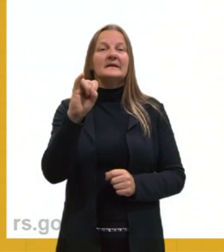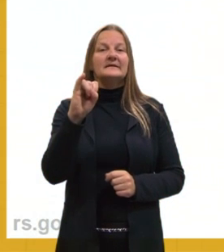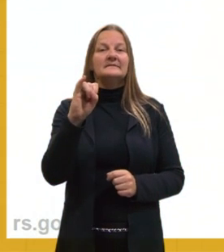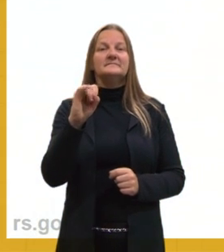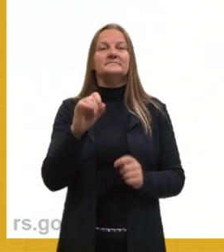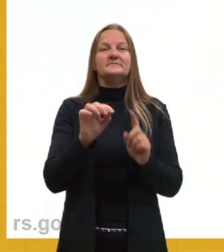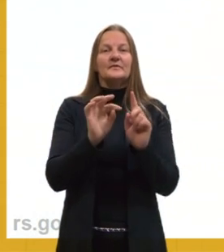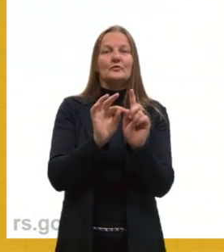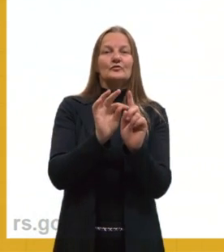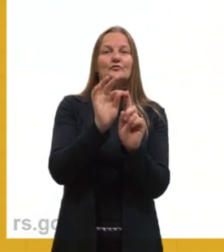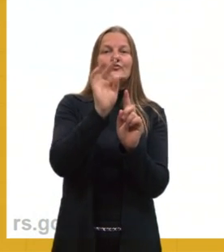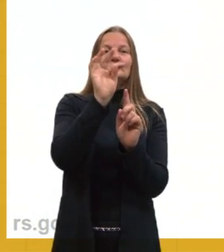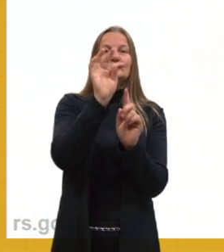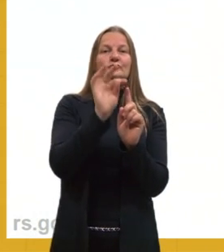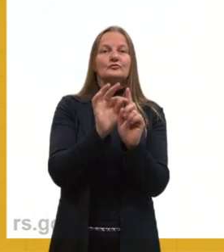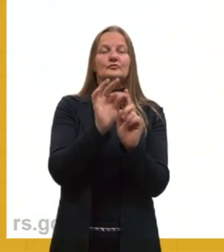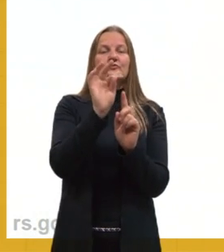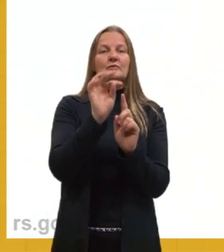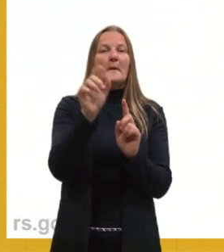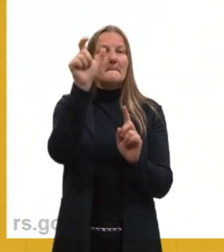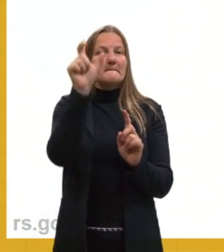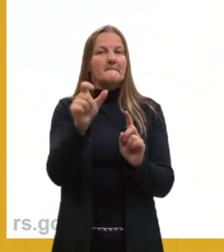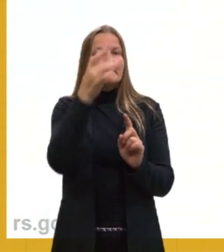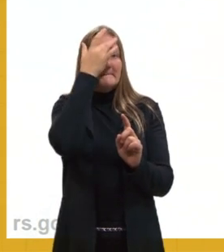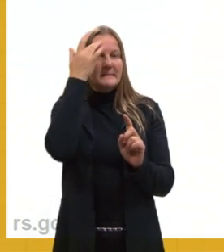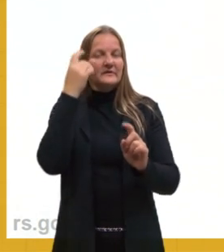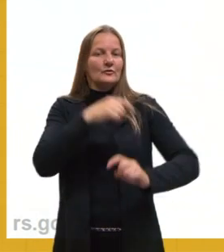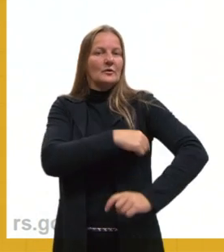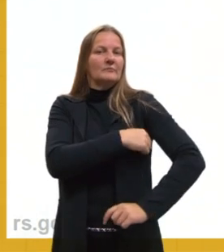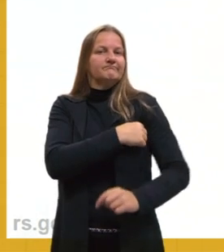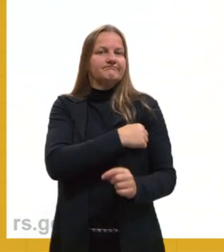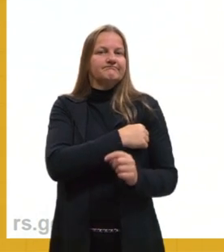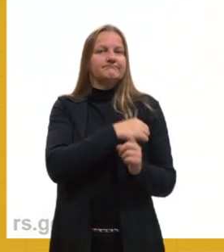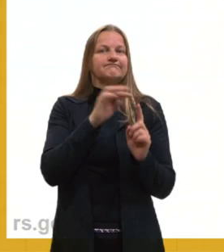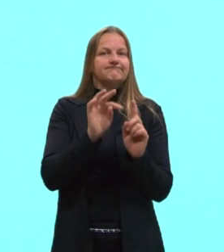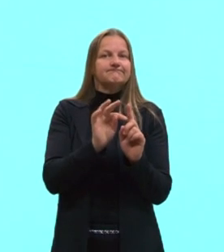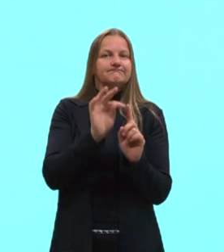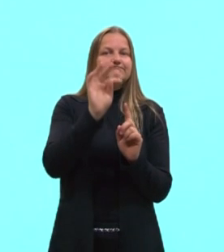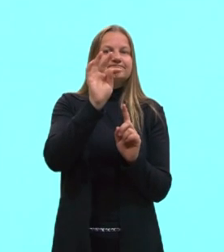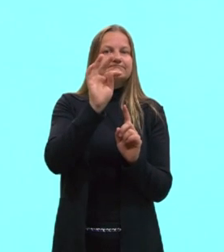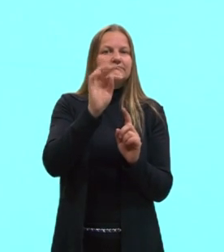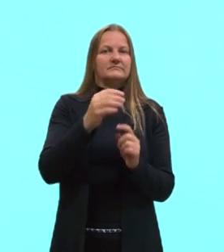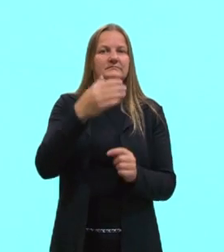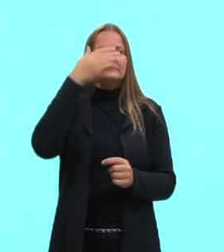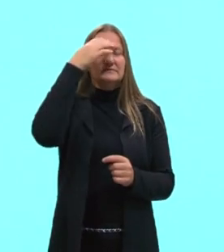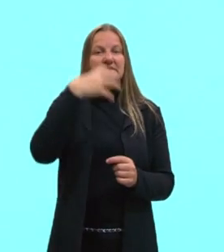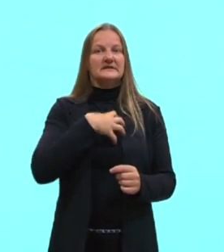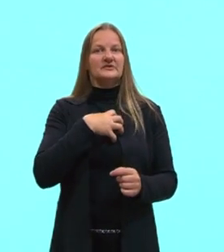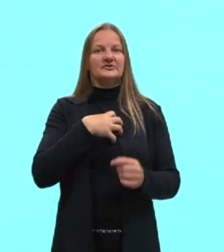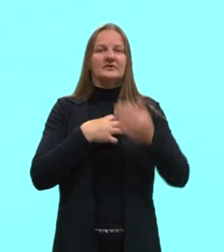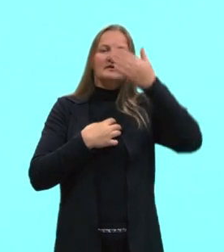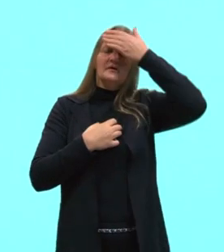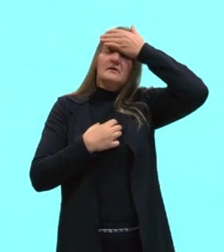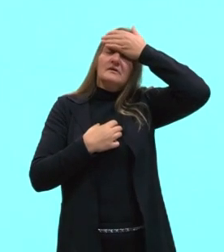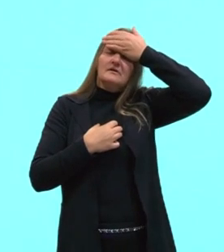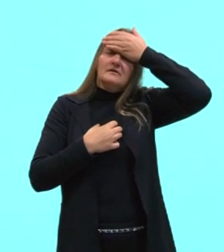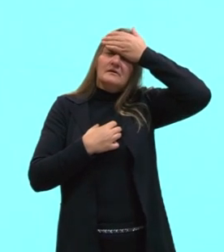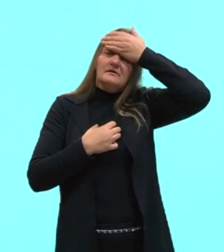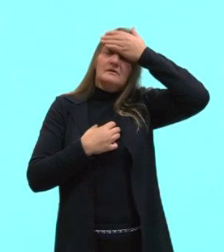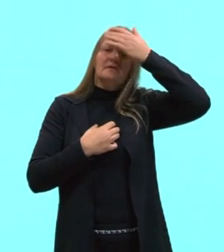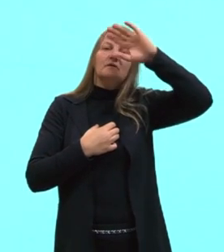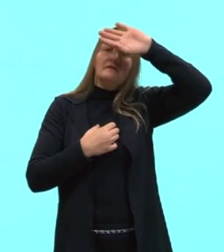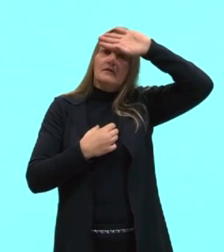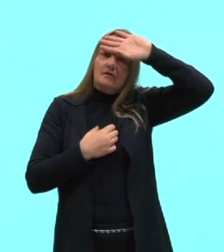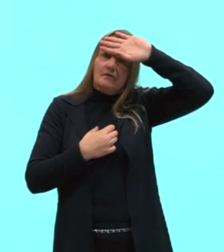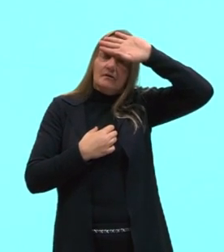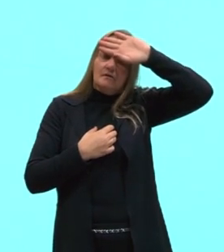e mediram a temperatura de alguma pessoa, que ela está com febre, enfim, a gente consegue sentir que essa pessoa está bem quente. E aí ele